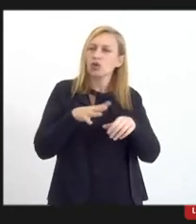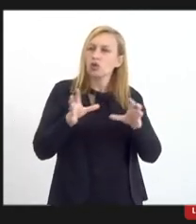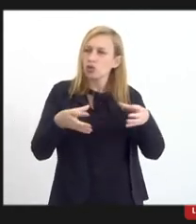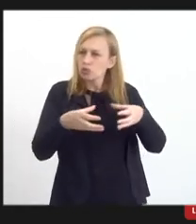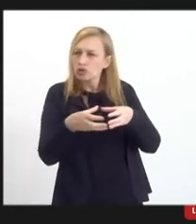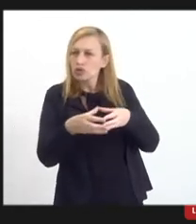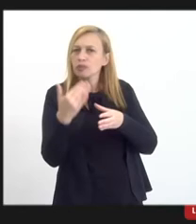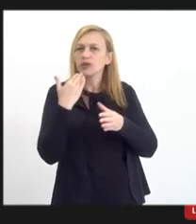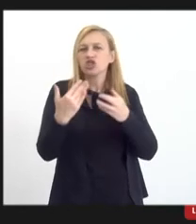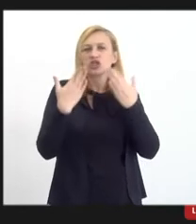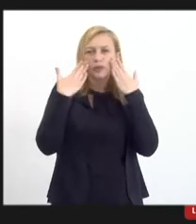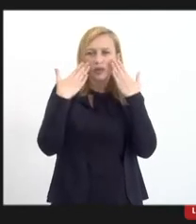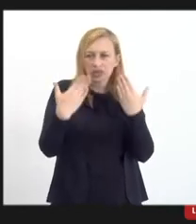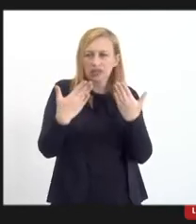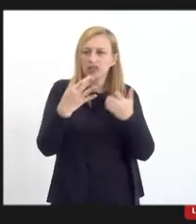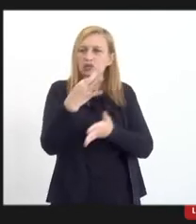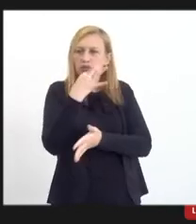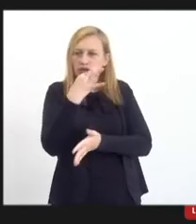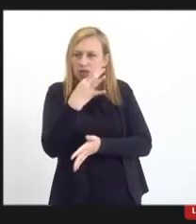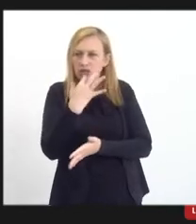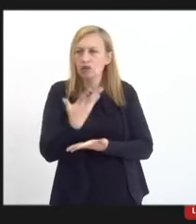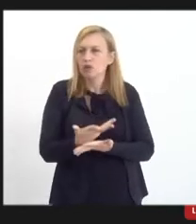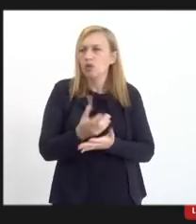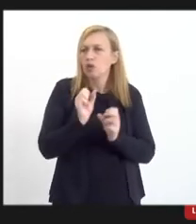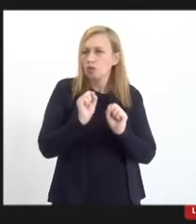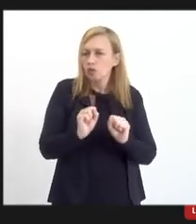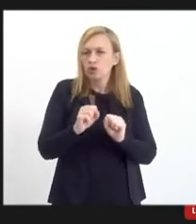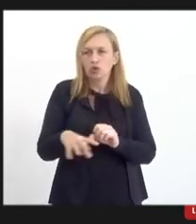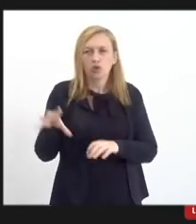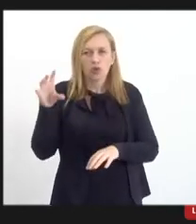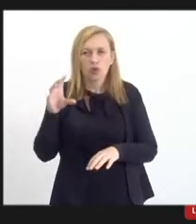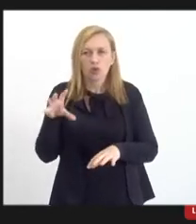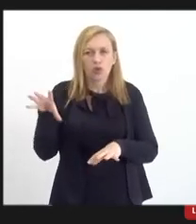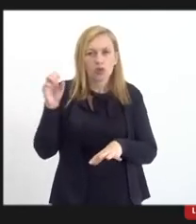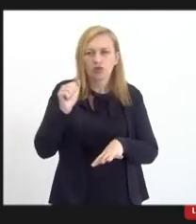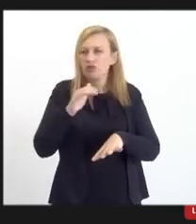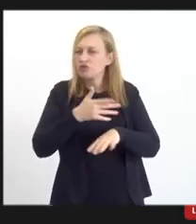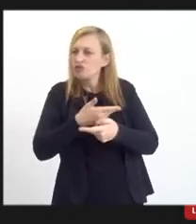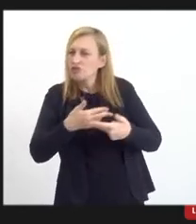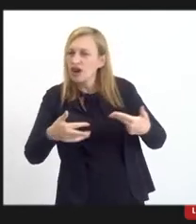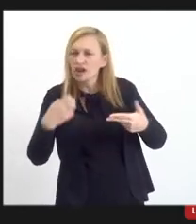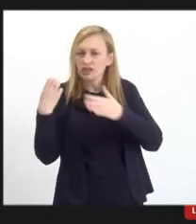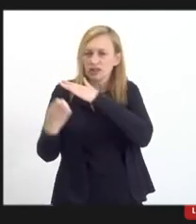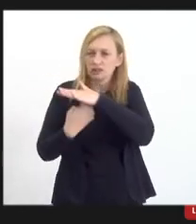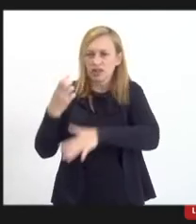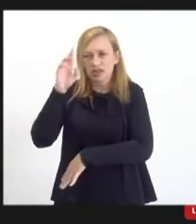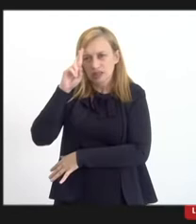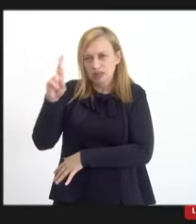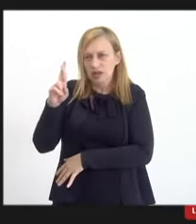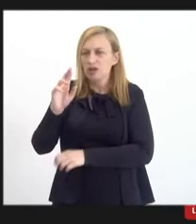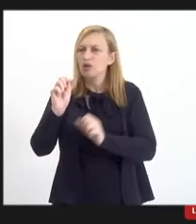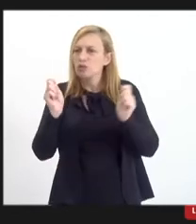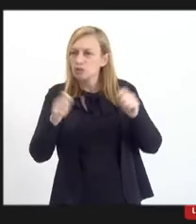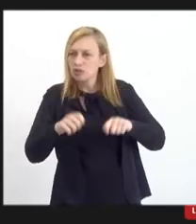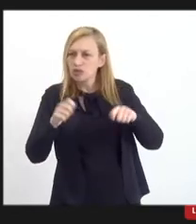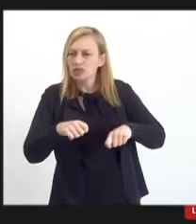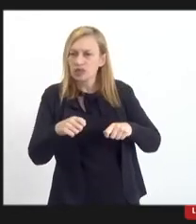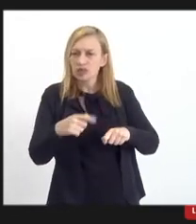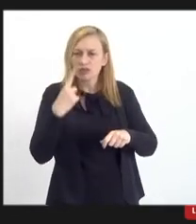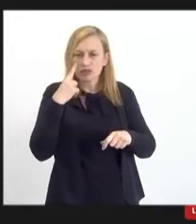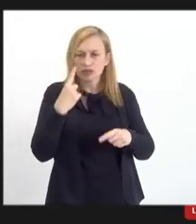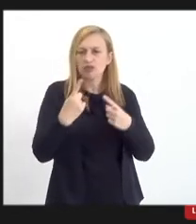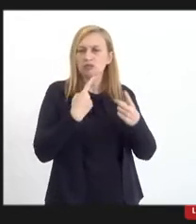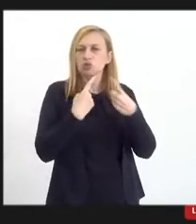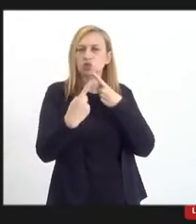pedi que eles apresentassem a sugestão. então, procurei ouvir o máximo de empresários possíveis para a trazer para a nossa mesa de